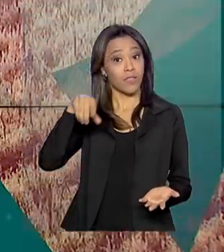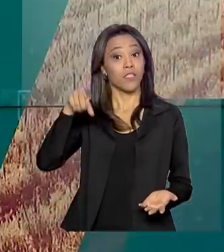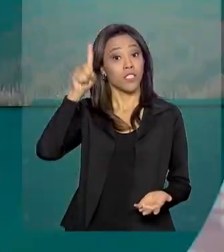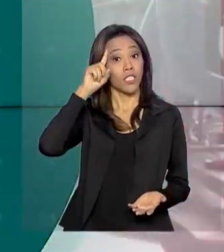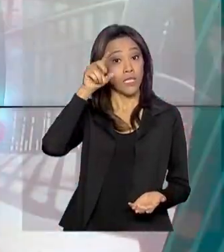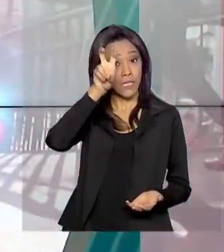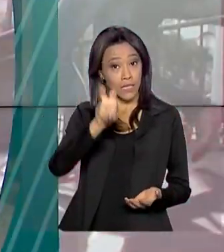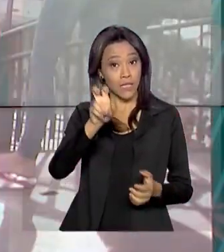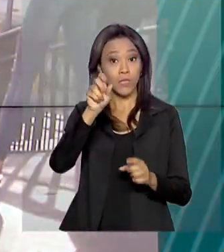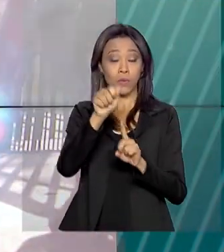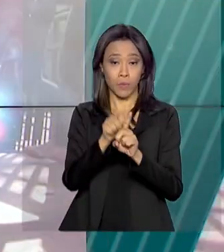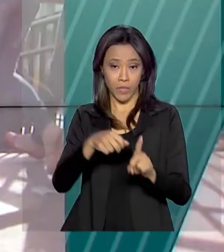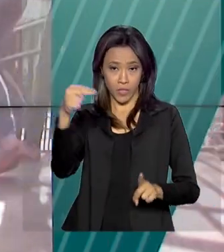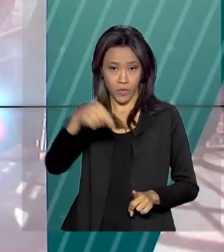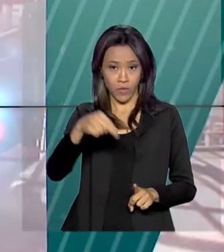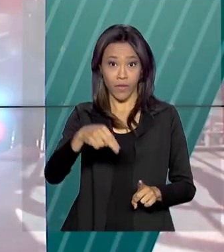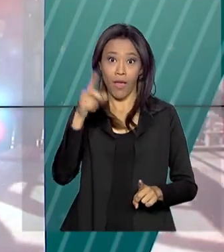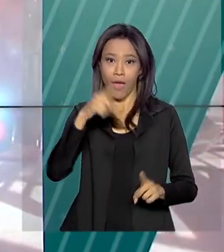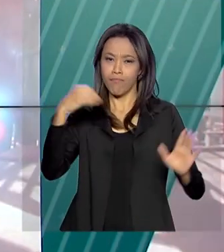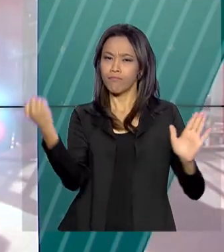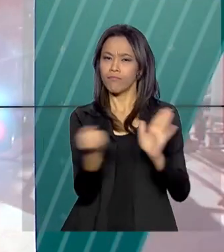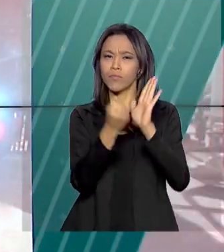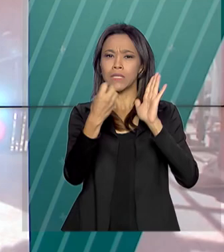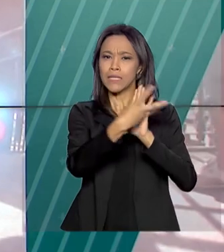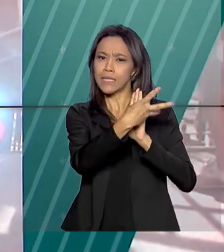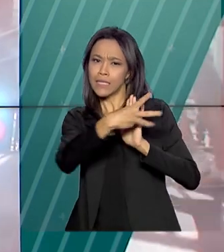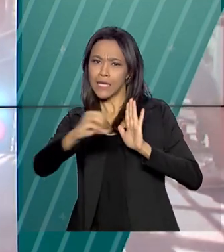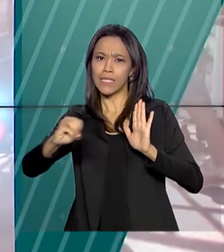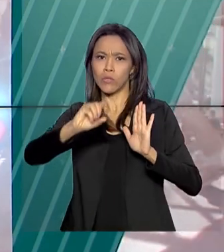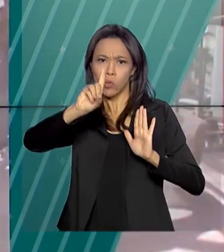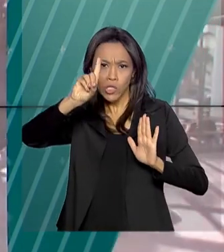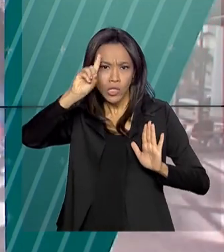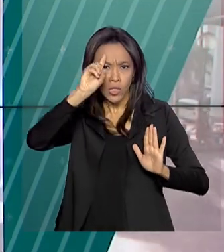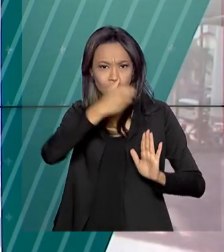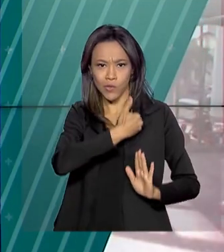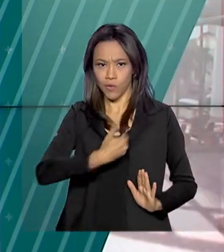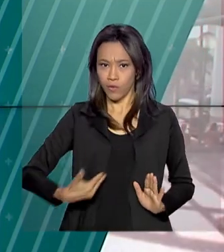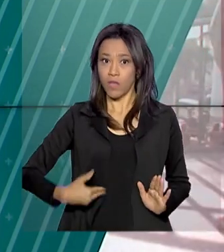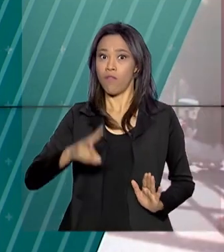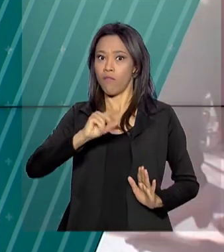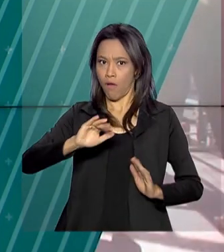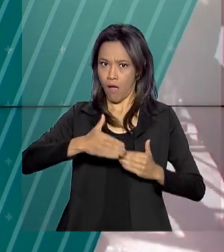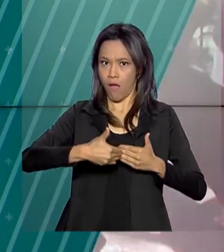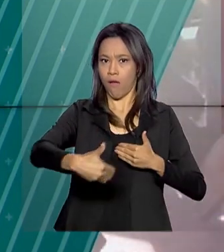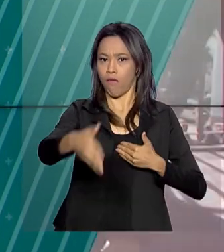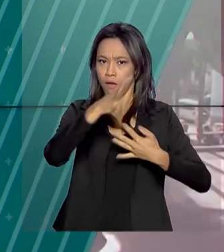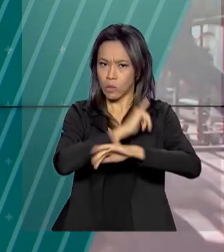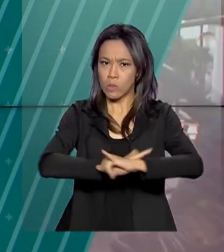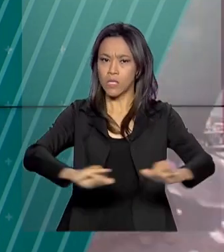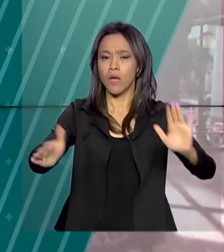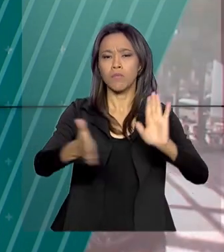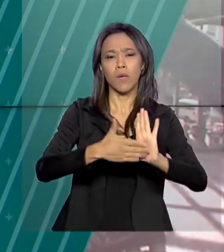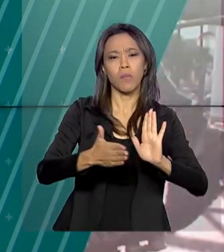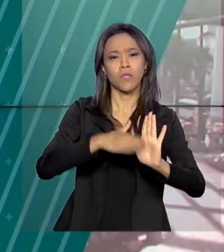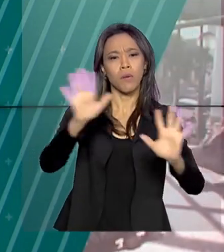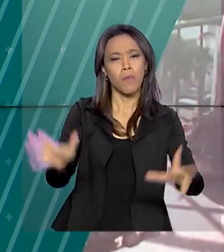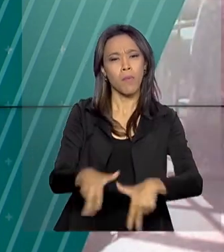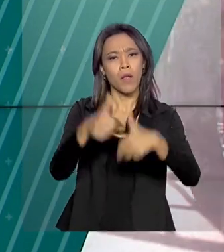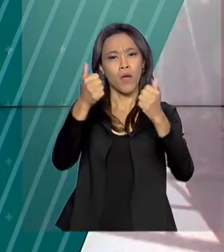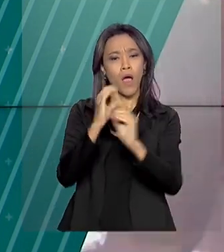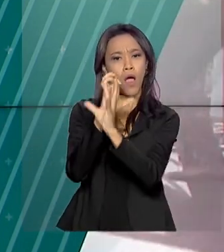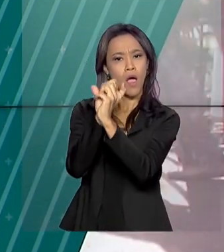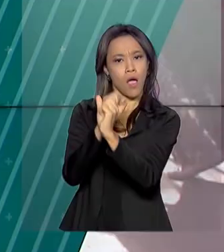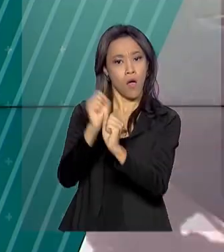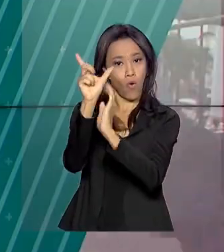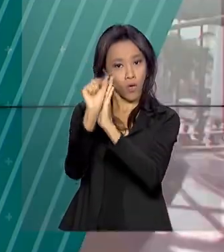novembro, é marcada pelos 300 dias de governo. E serão anunciadas medidas para melhorar as contas da União, estados e